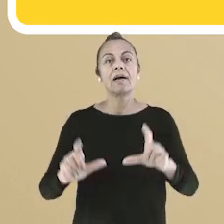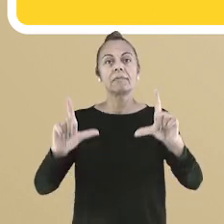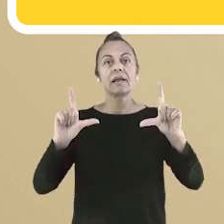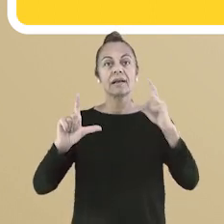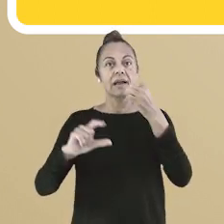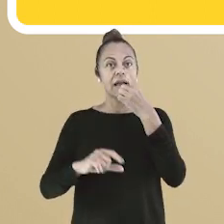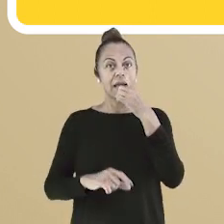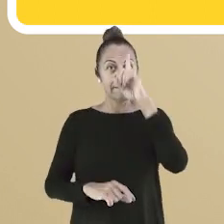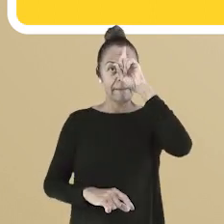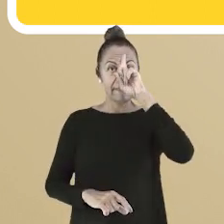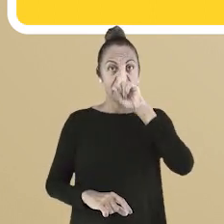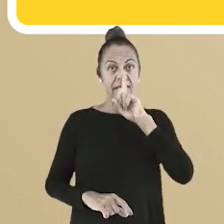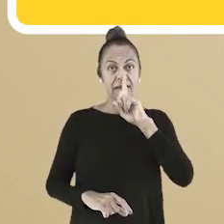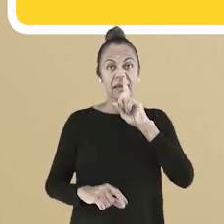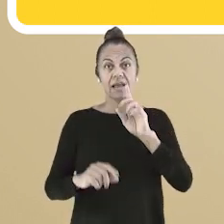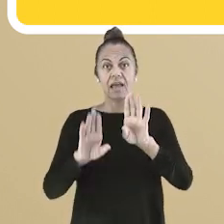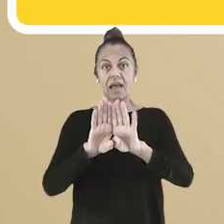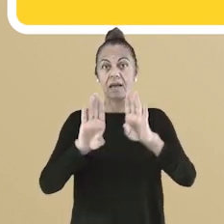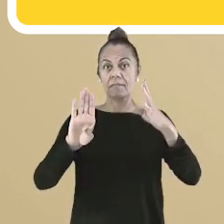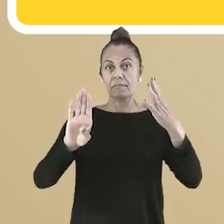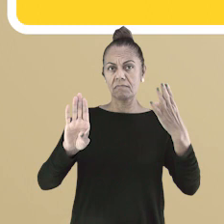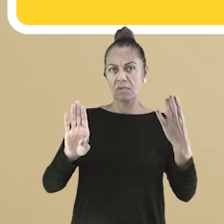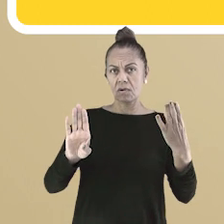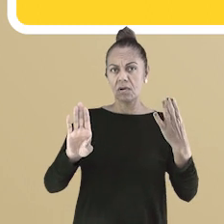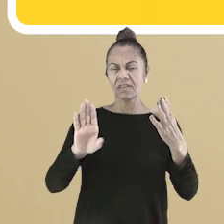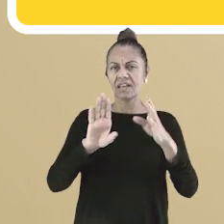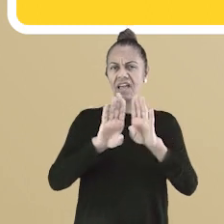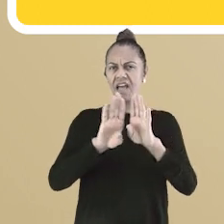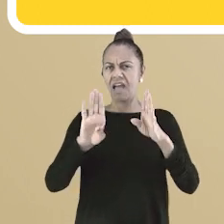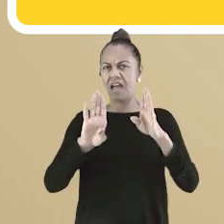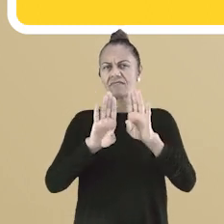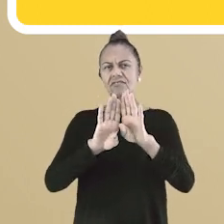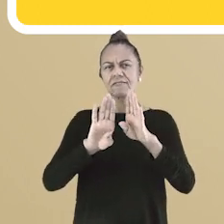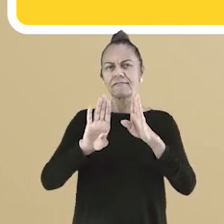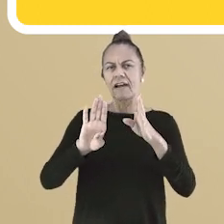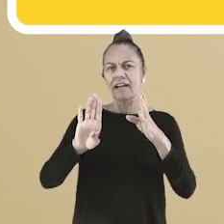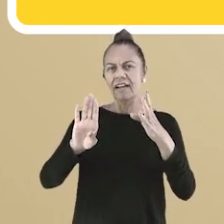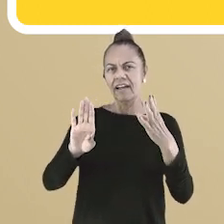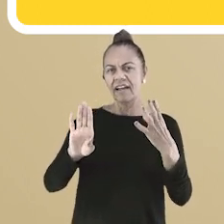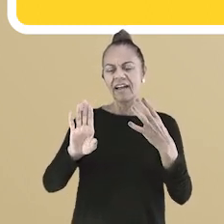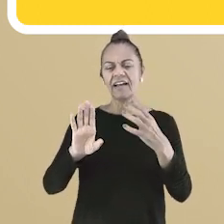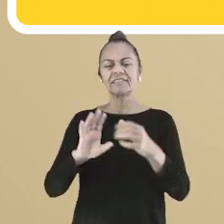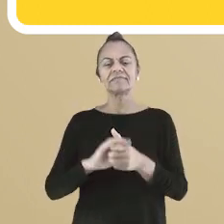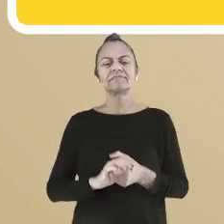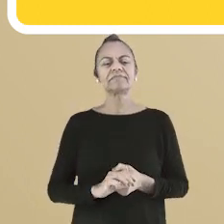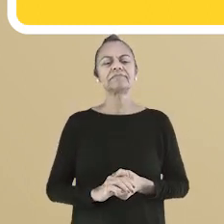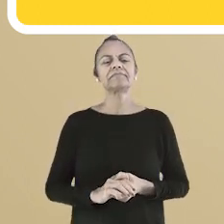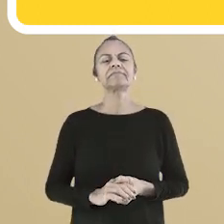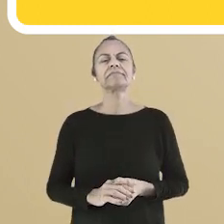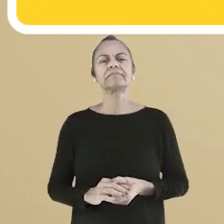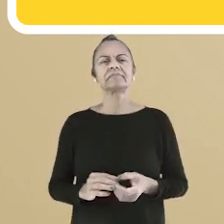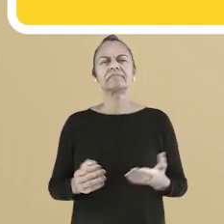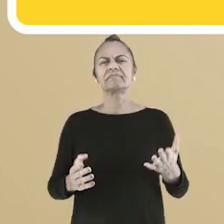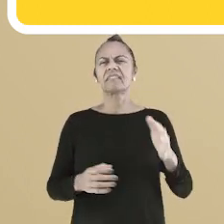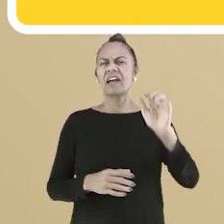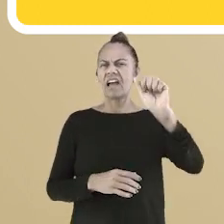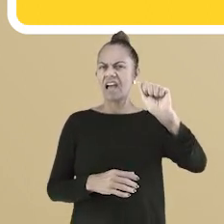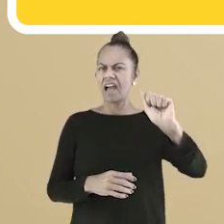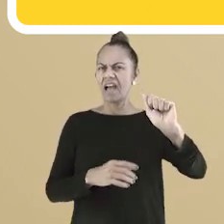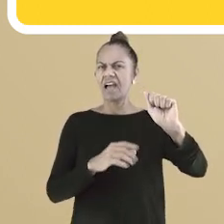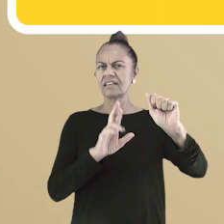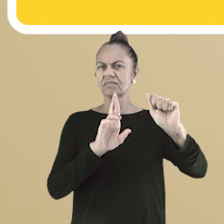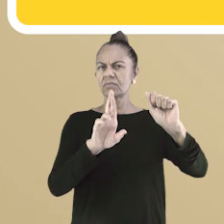Atenção, abra a porta devagar. Sinaliza o quê? Vamos lá. Letra A, combate ao incêndio.